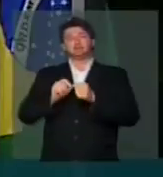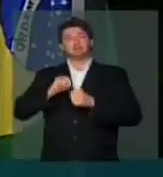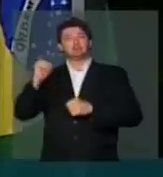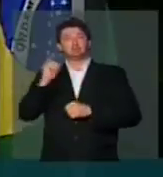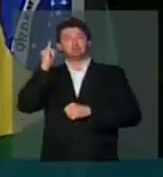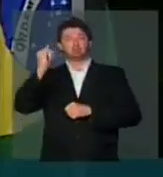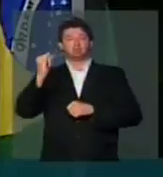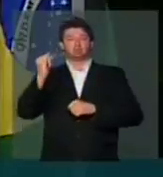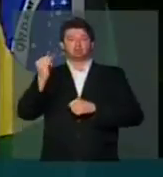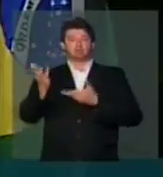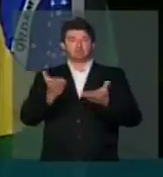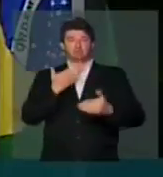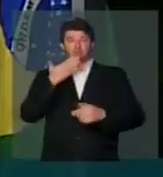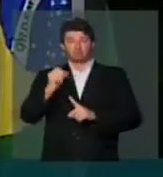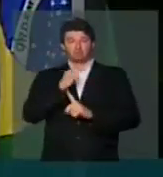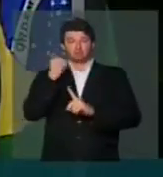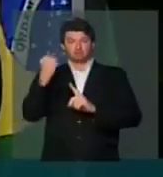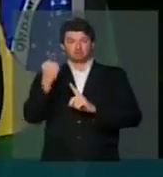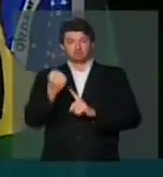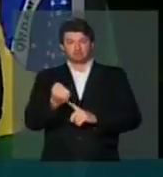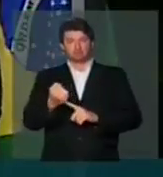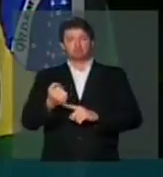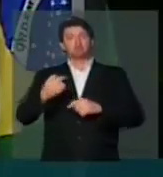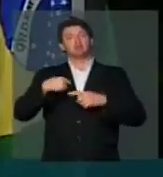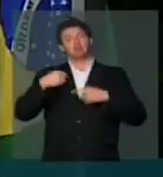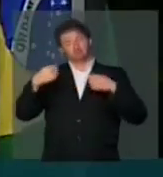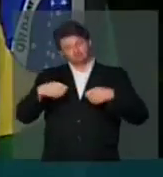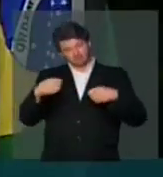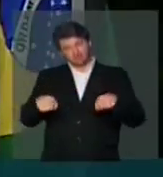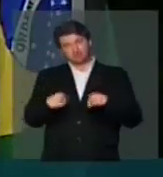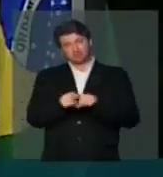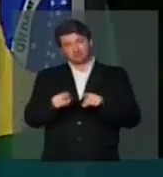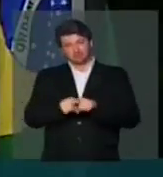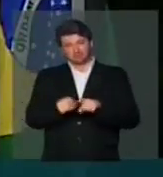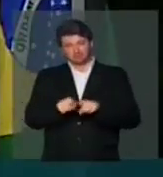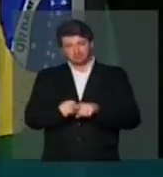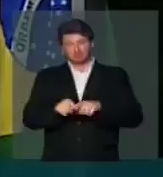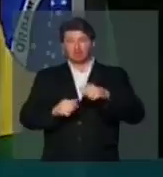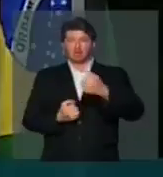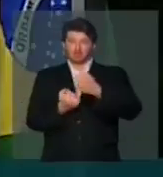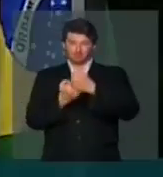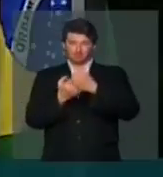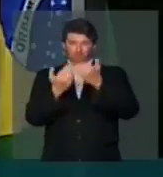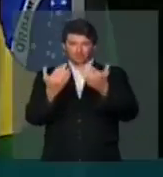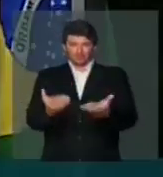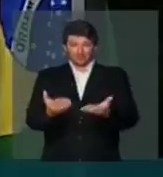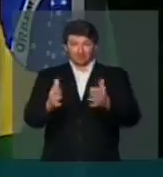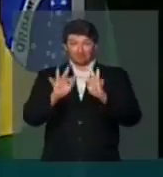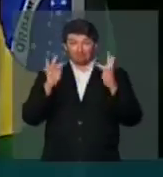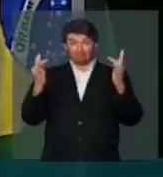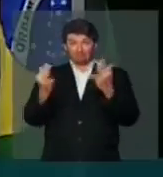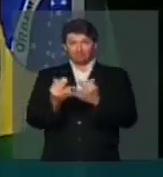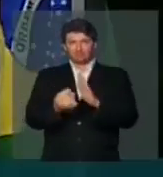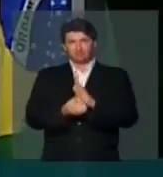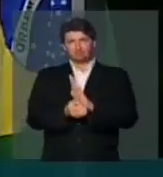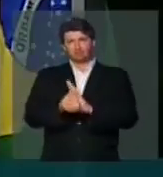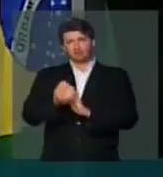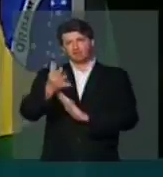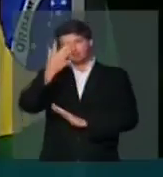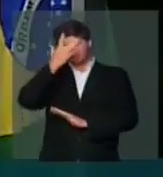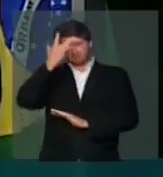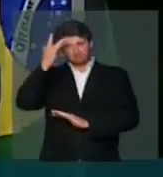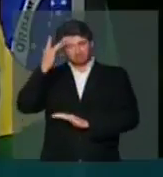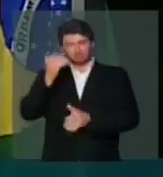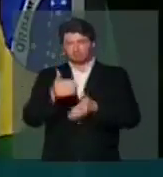relevante serviço à sociedade e não poderia deixar de também ser solidário aos parentes de muitos que,